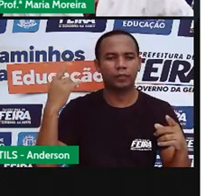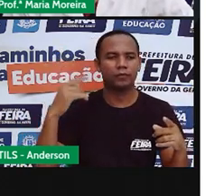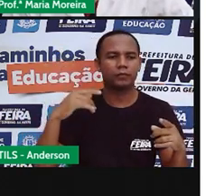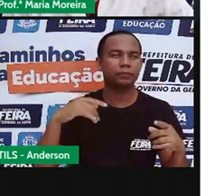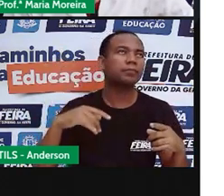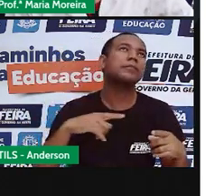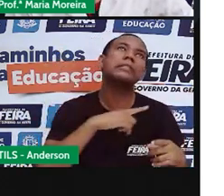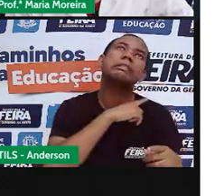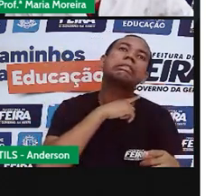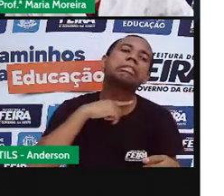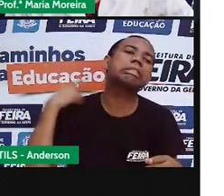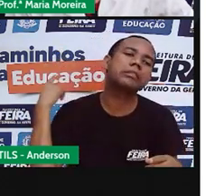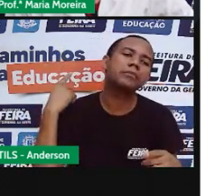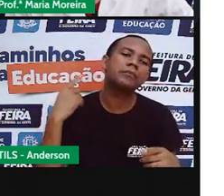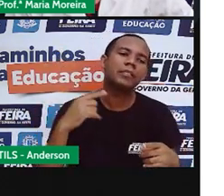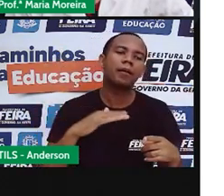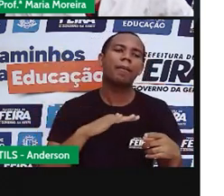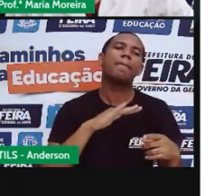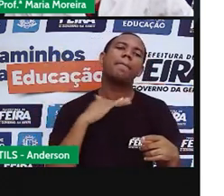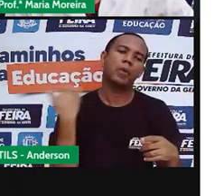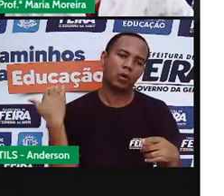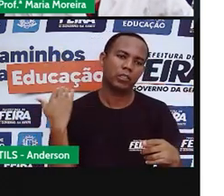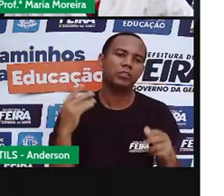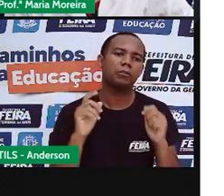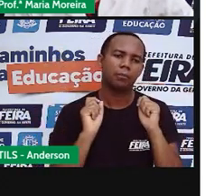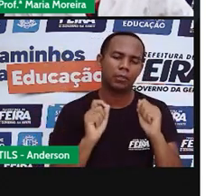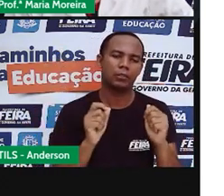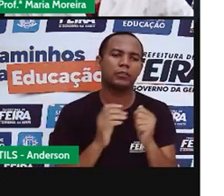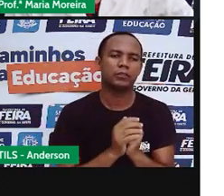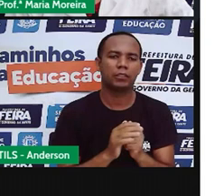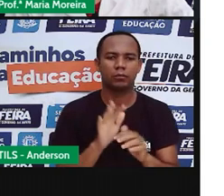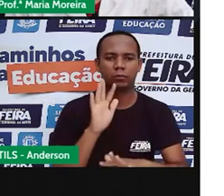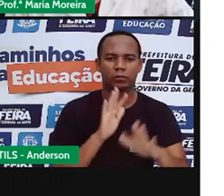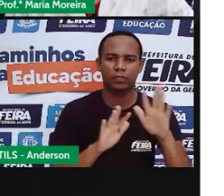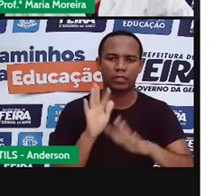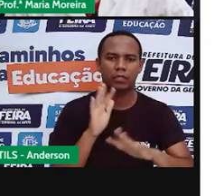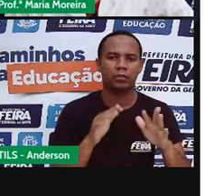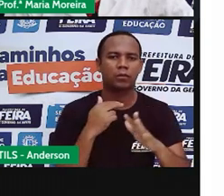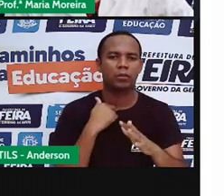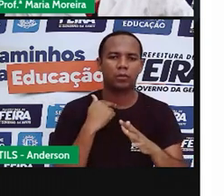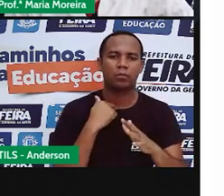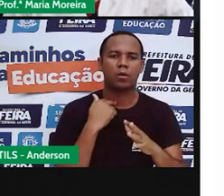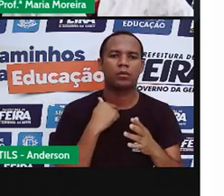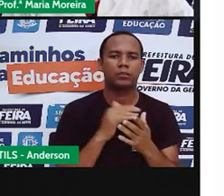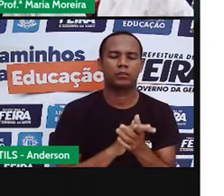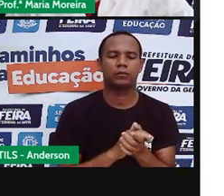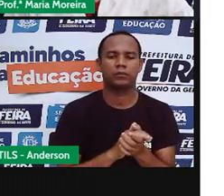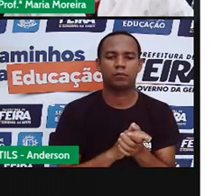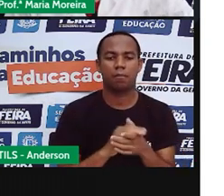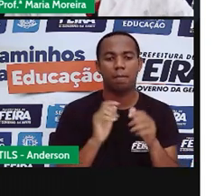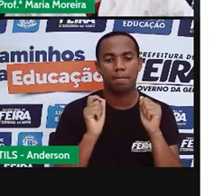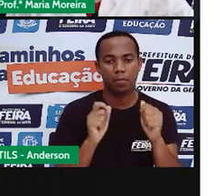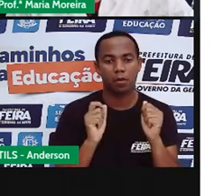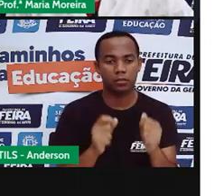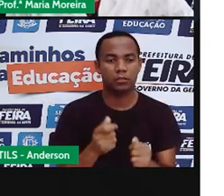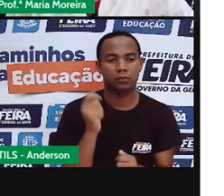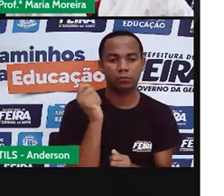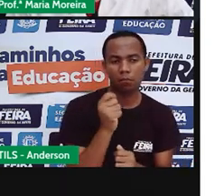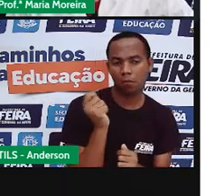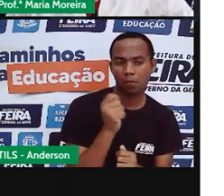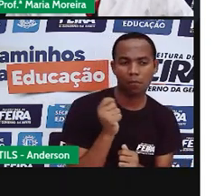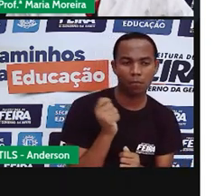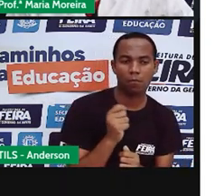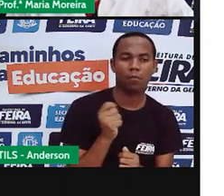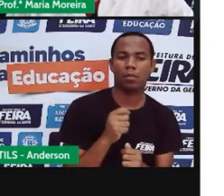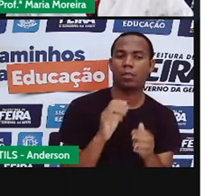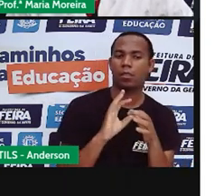passando. E isso vai machucar e até causar a morte. Certo? Então, pode empinar a pipa? Pode.